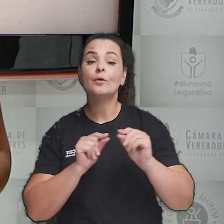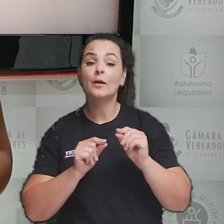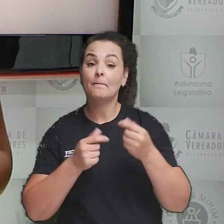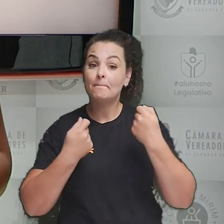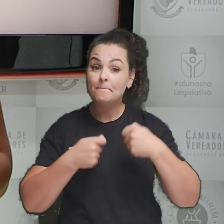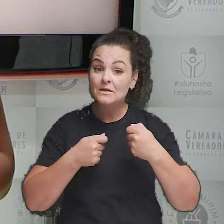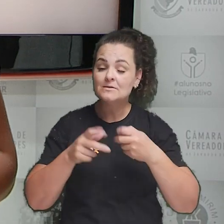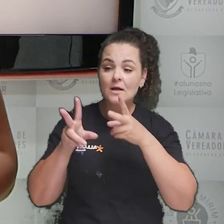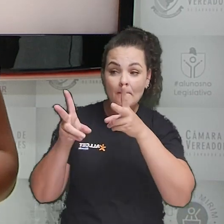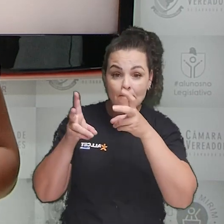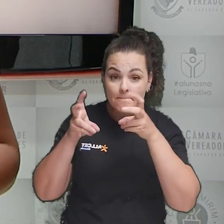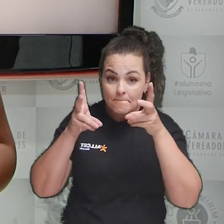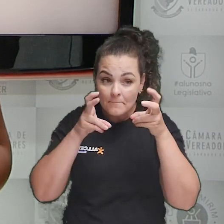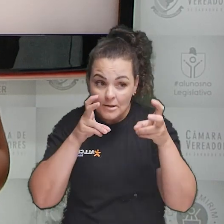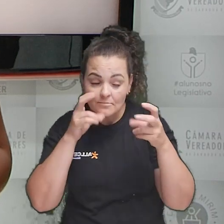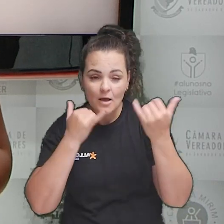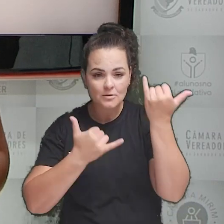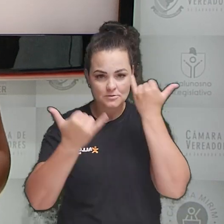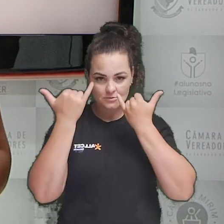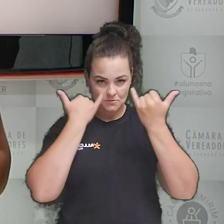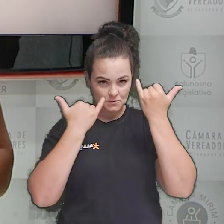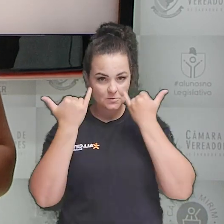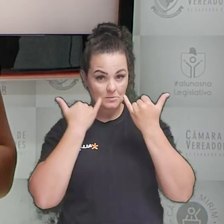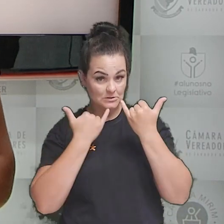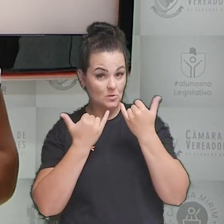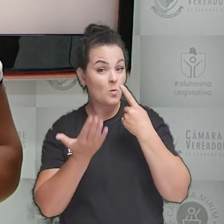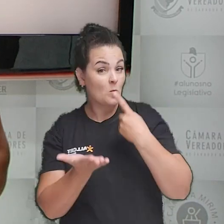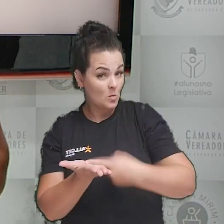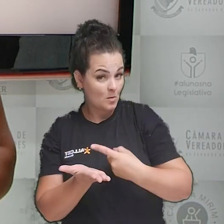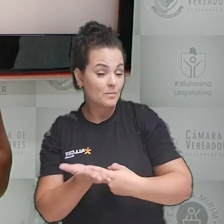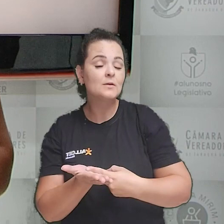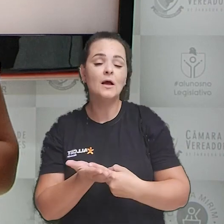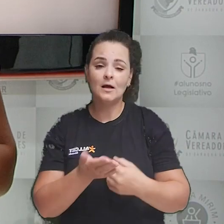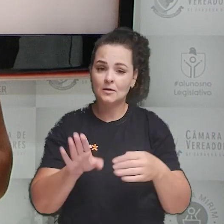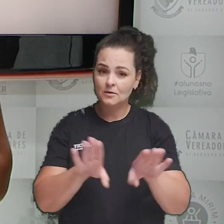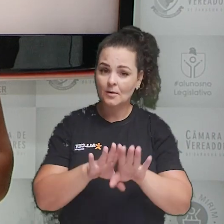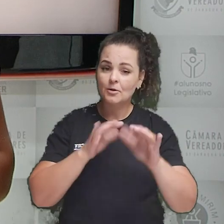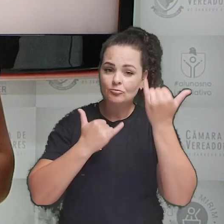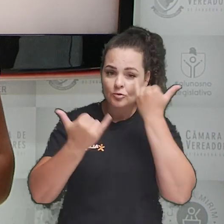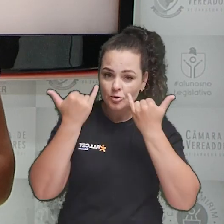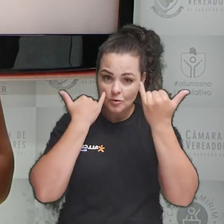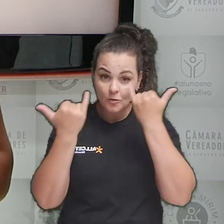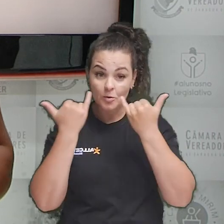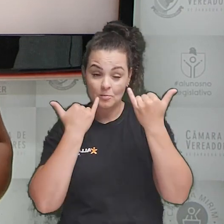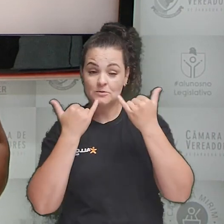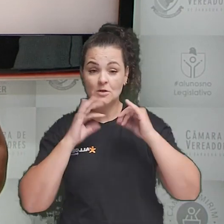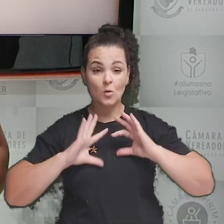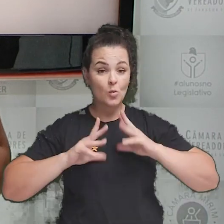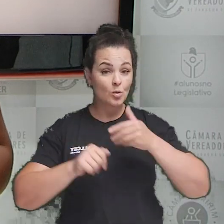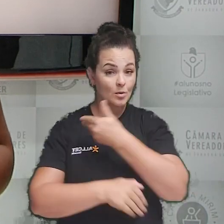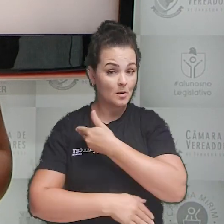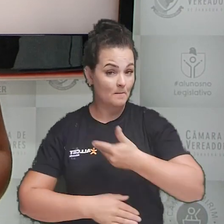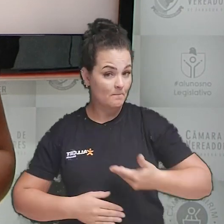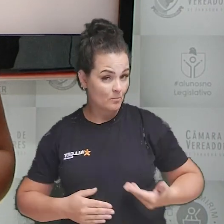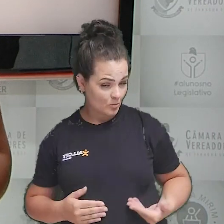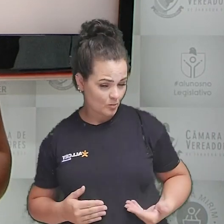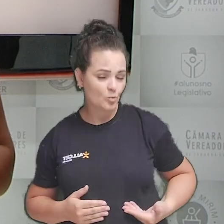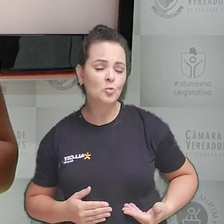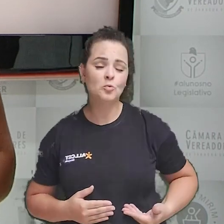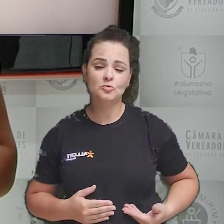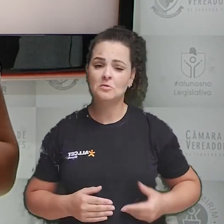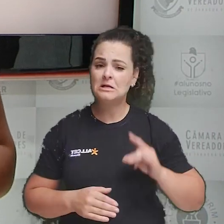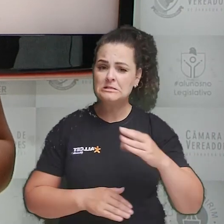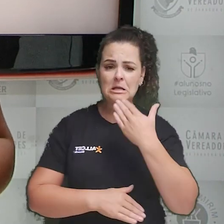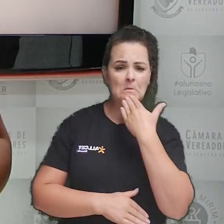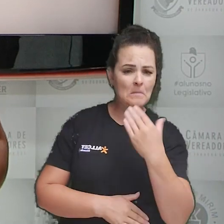tais como observança da publicidade como norma geral, divulgação de todas as informações de caráter público,